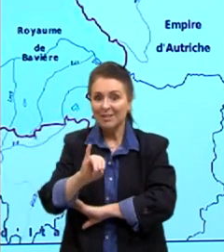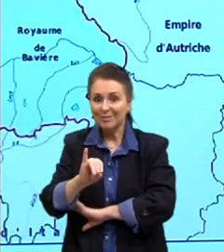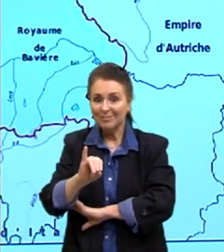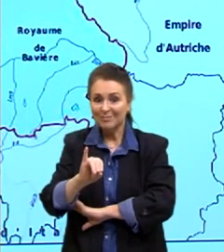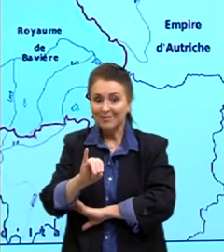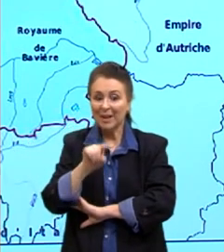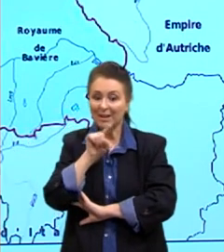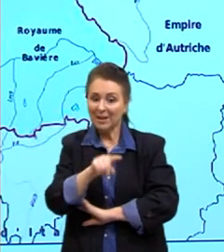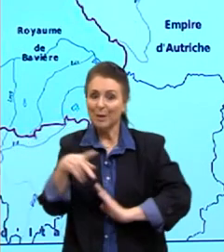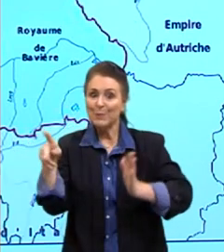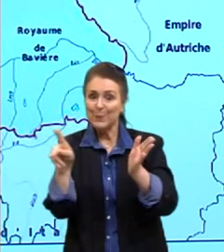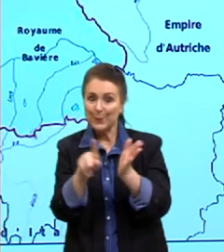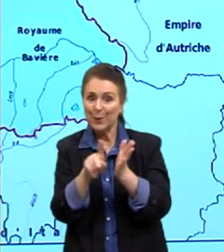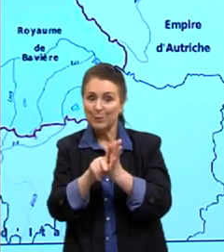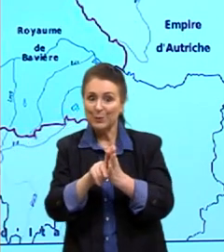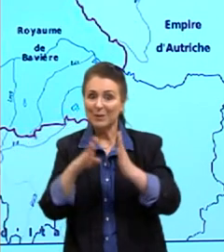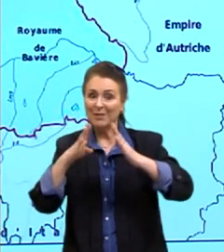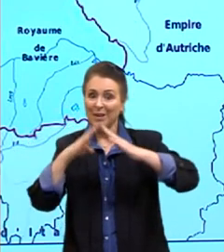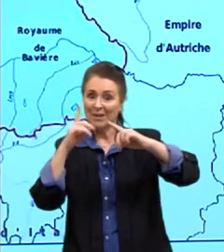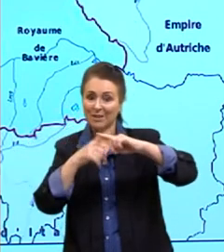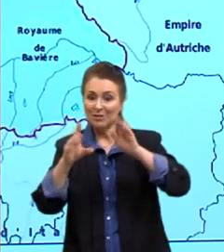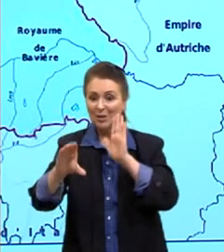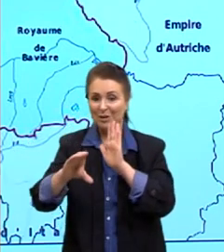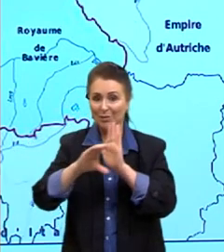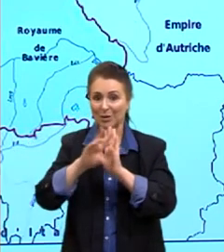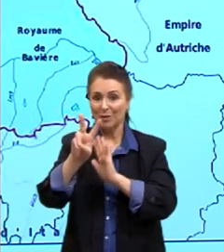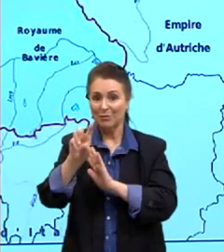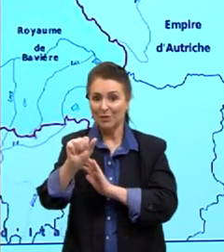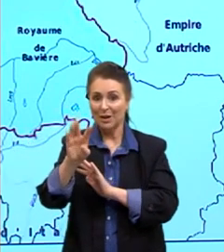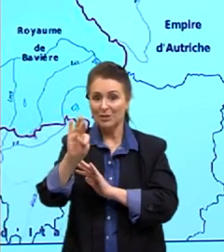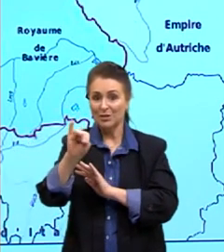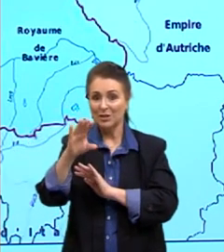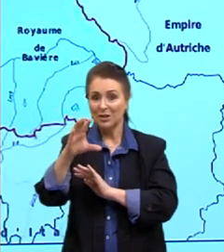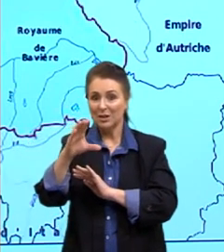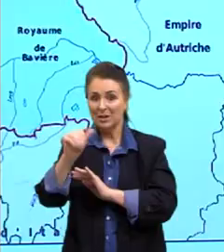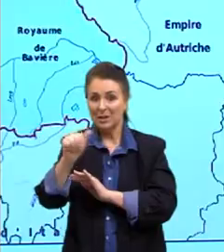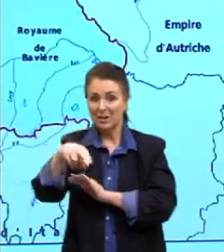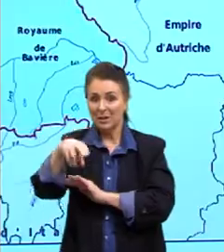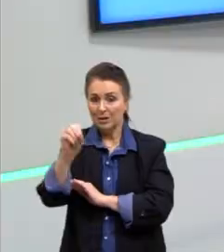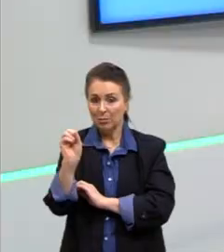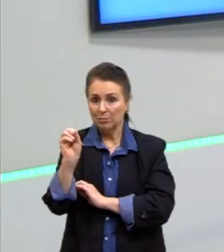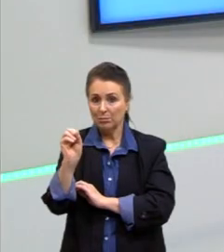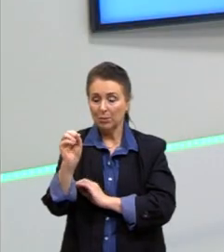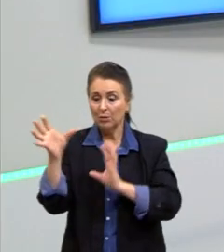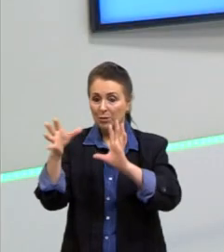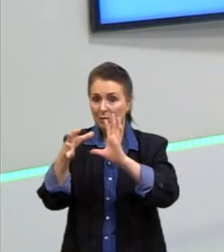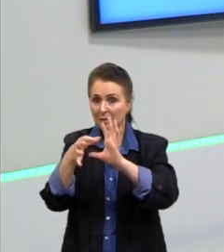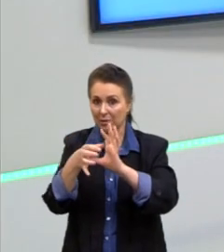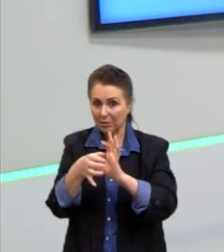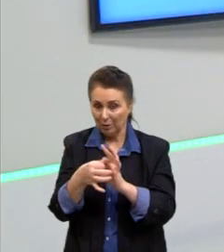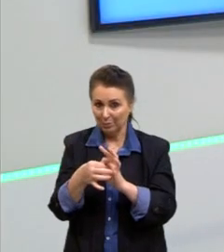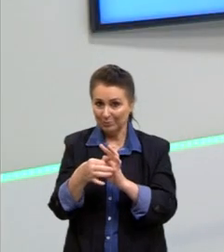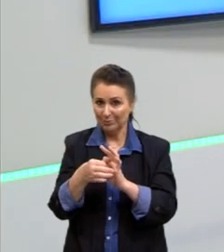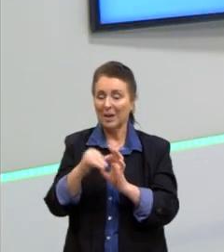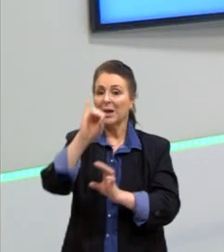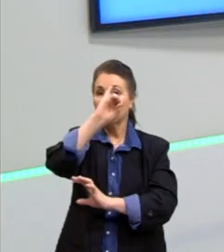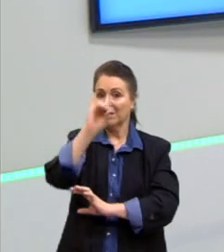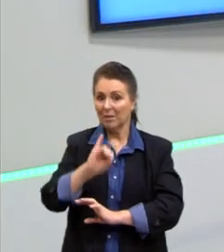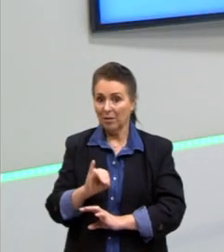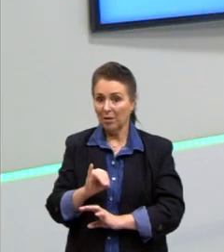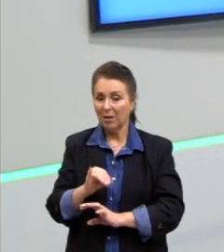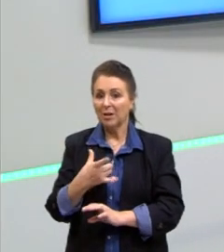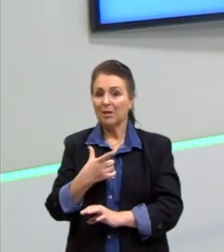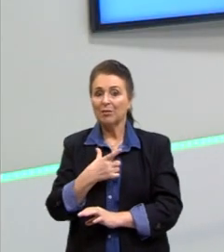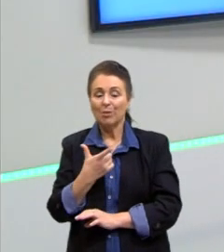reservado para a Igreja Católica. Mesmo com unificação italiana, ela não conseguiu superar as diferenças